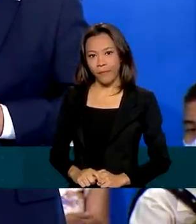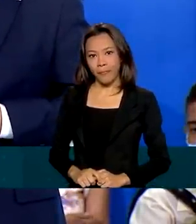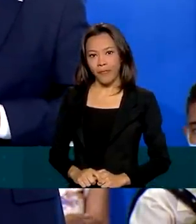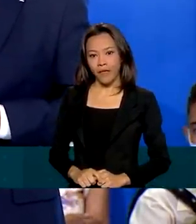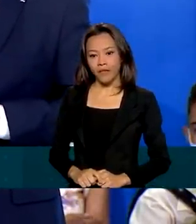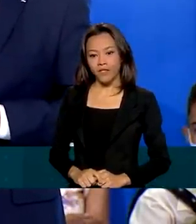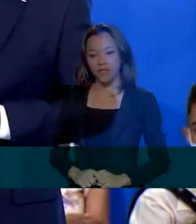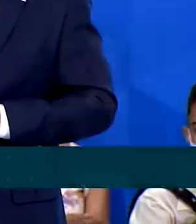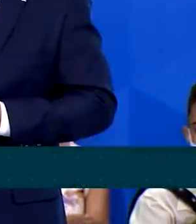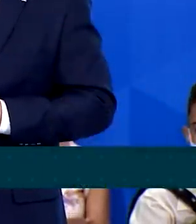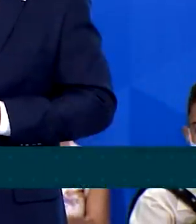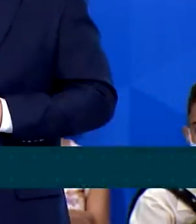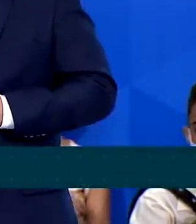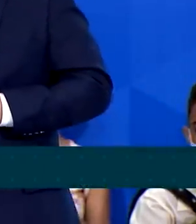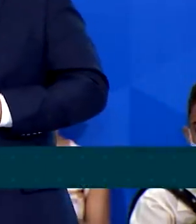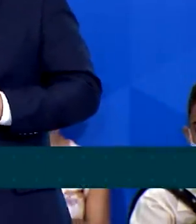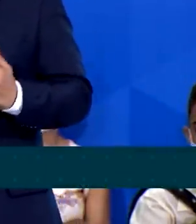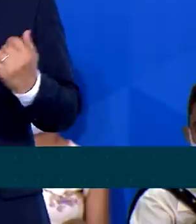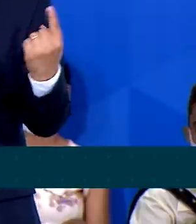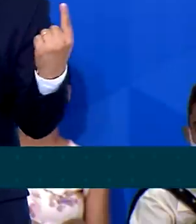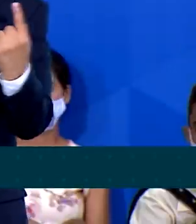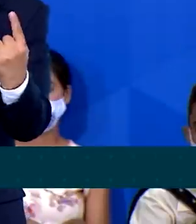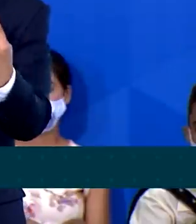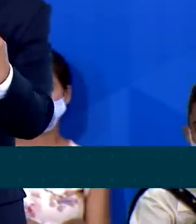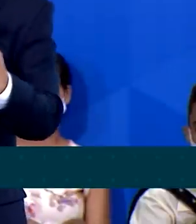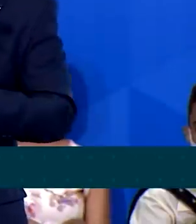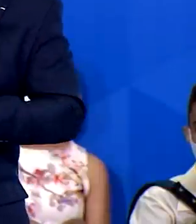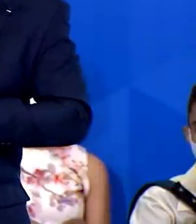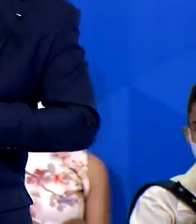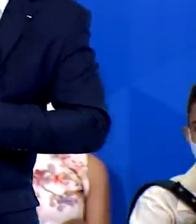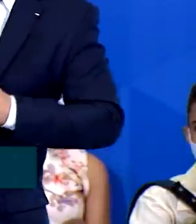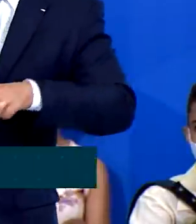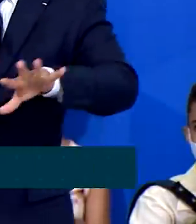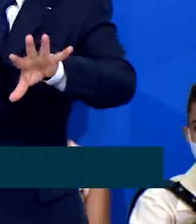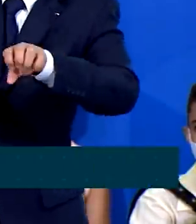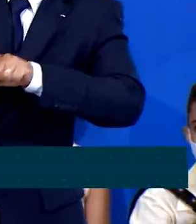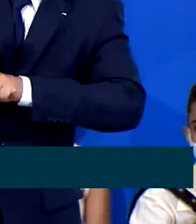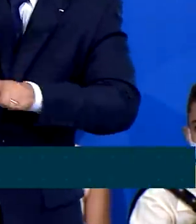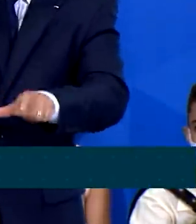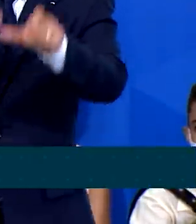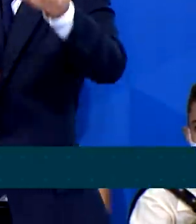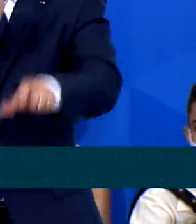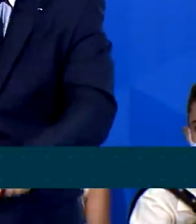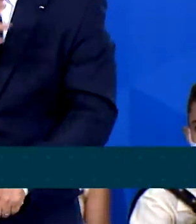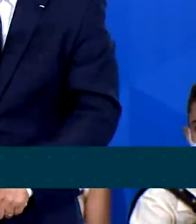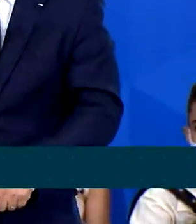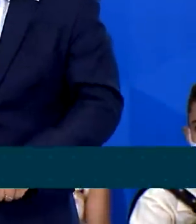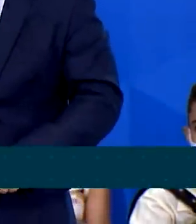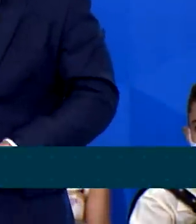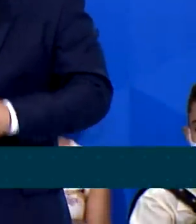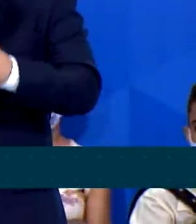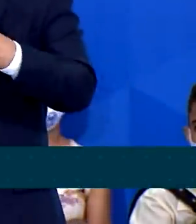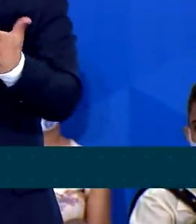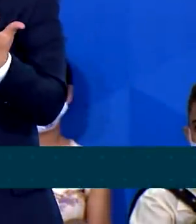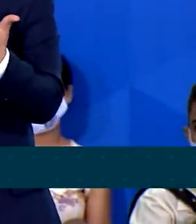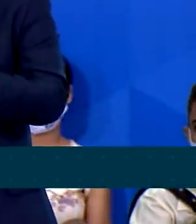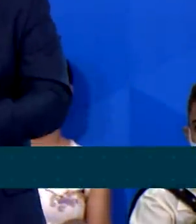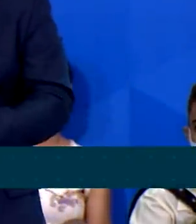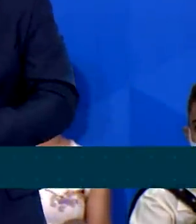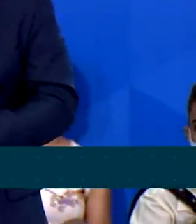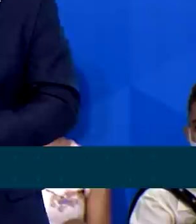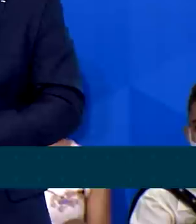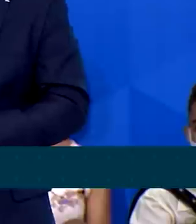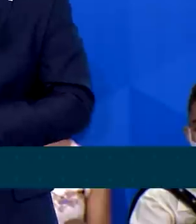não é só formar um bom estudante na escola cívico-militar, mas